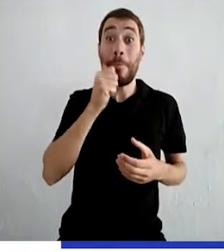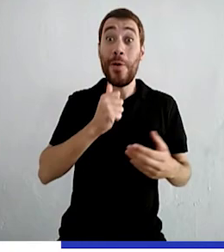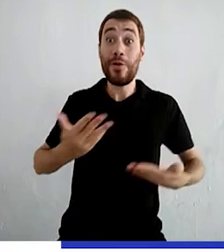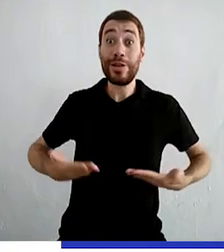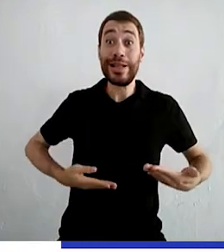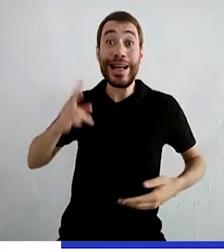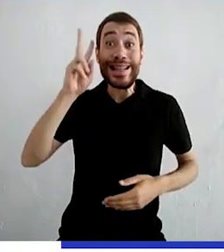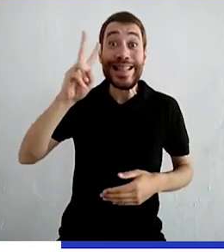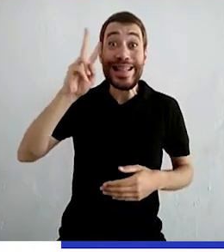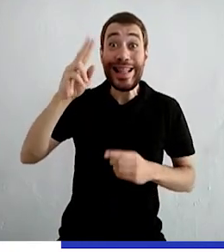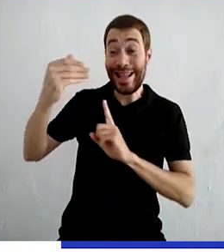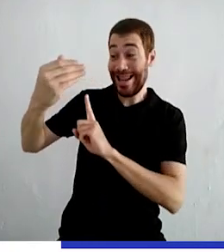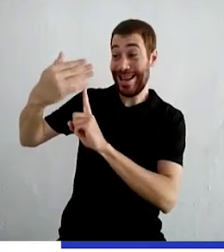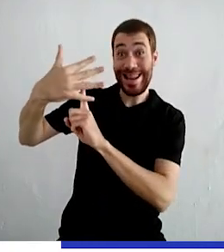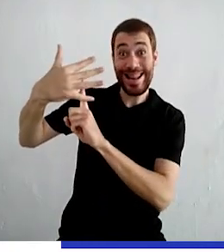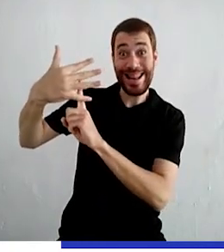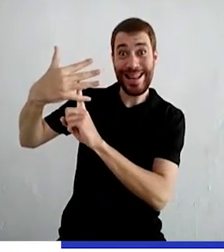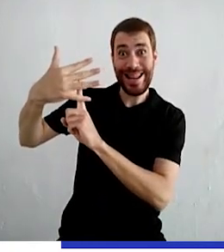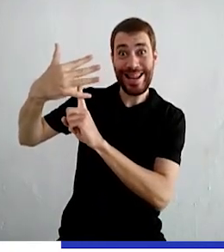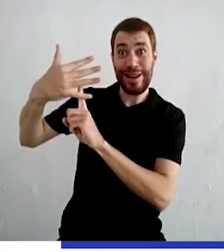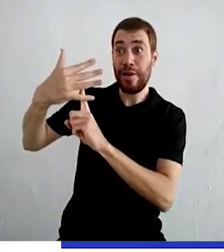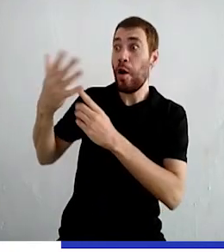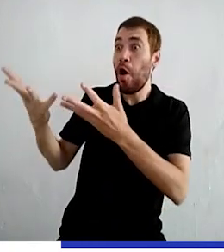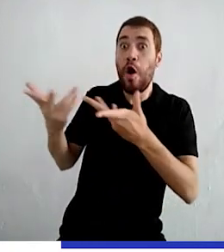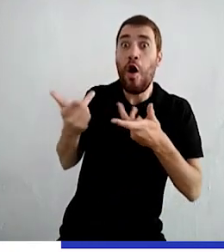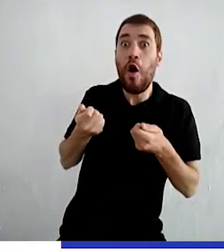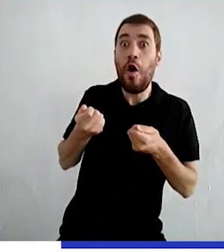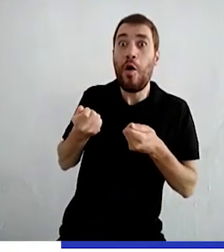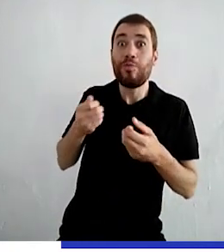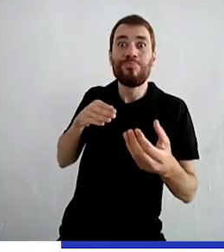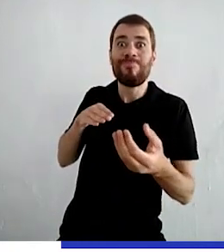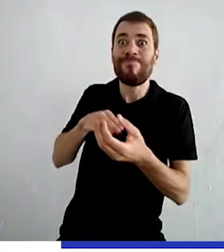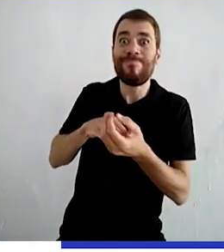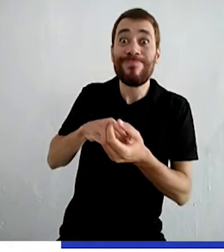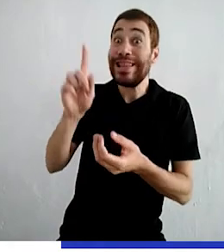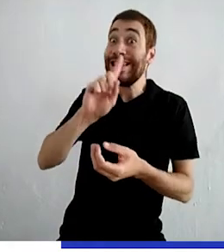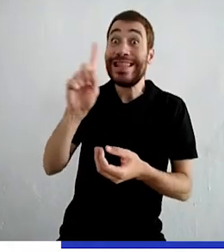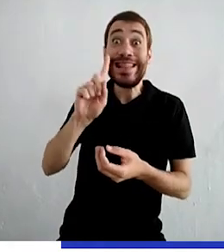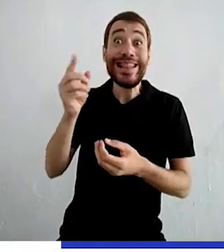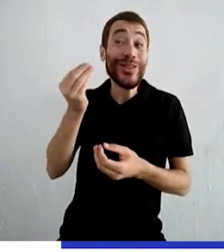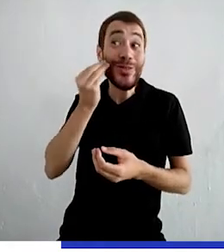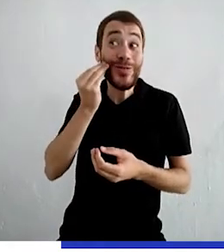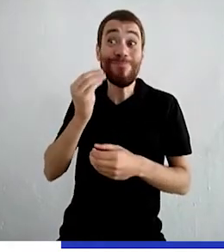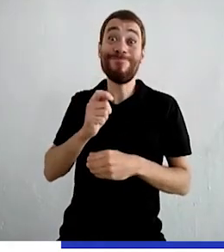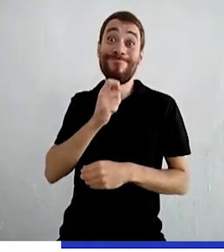encarregada lembrou que bicho de palha não fora convidada para calçar o mimoso calçado.